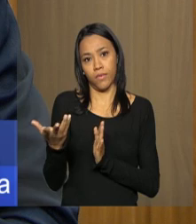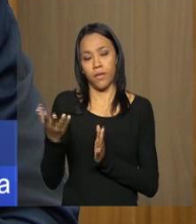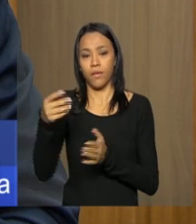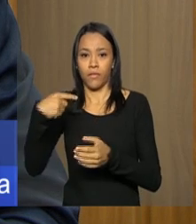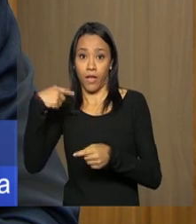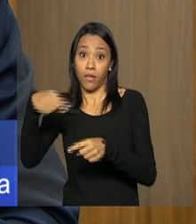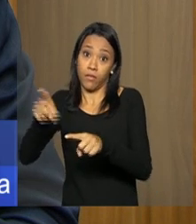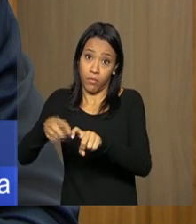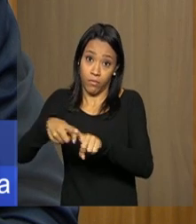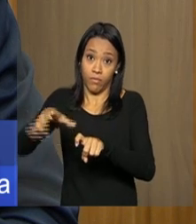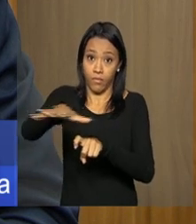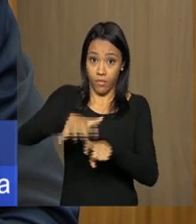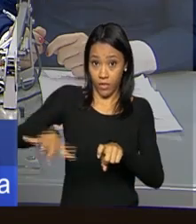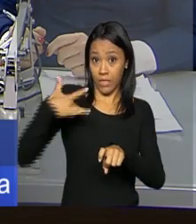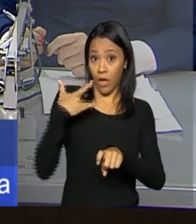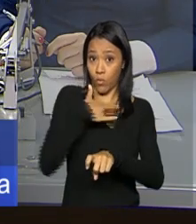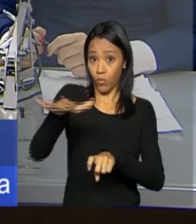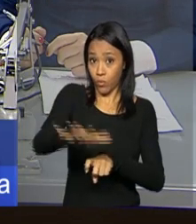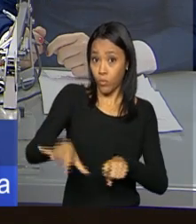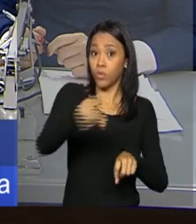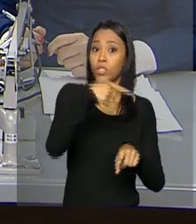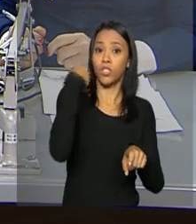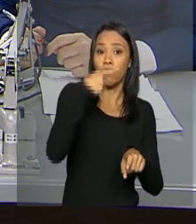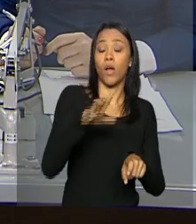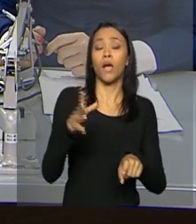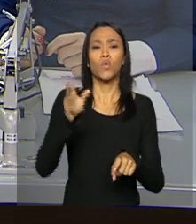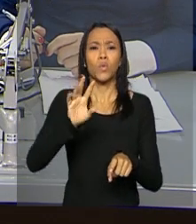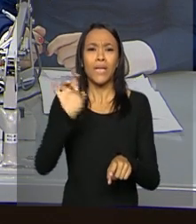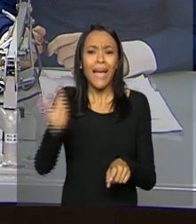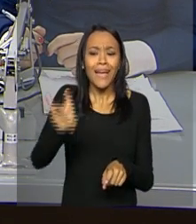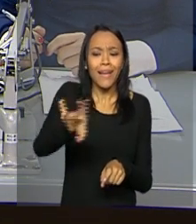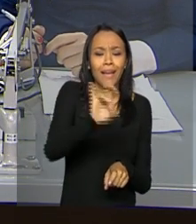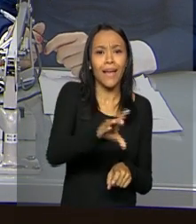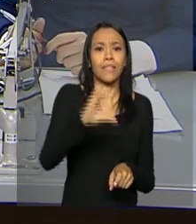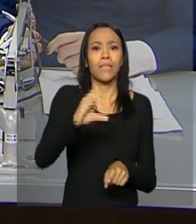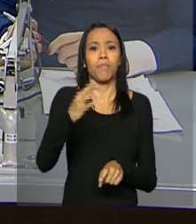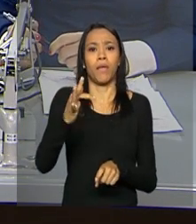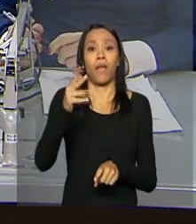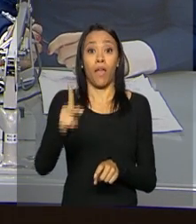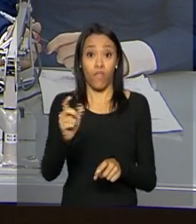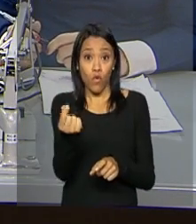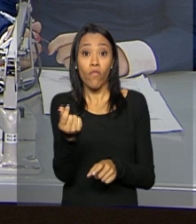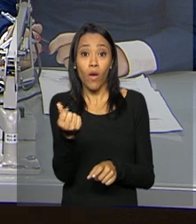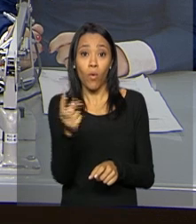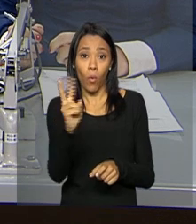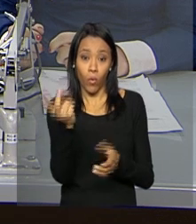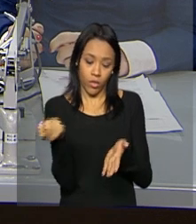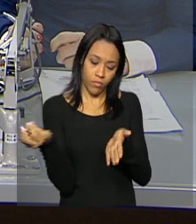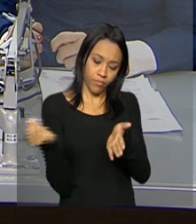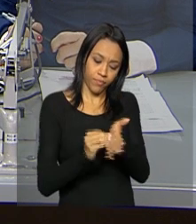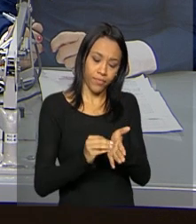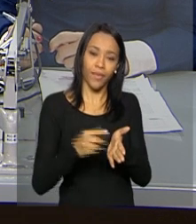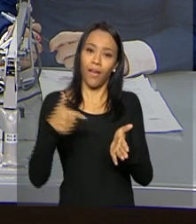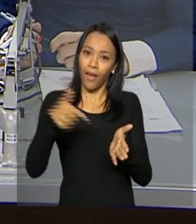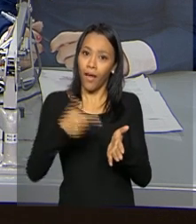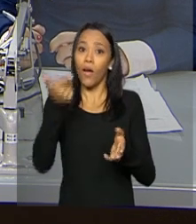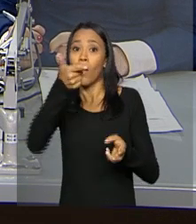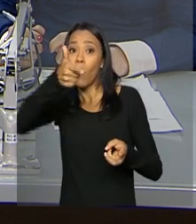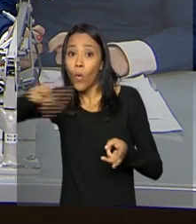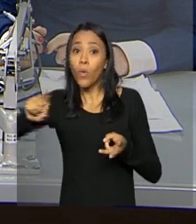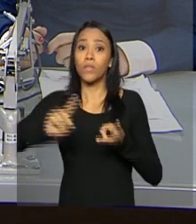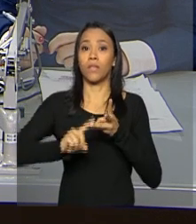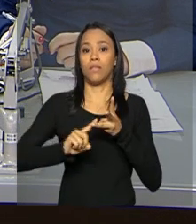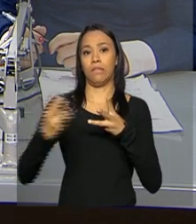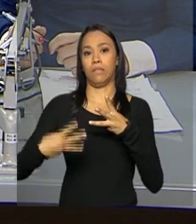um a um, incluindo o CPF e o valor que recebeu. Essa é uma segunda novidade. A